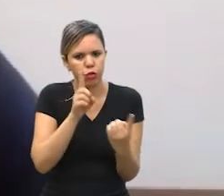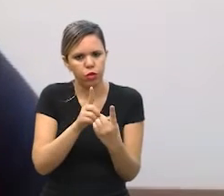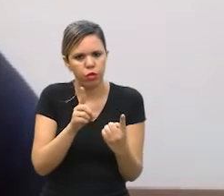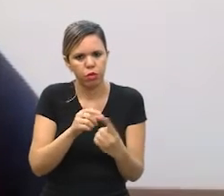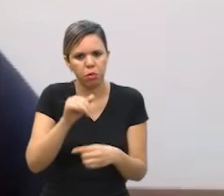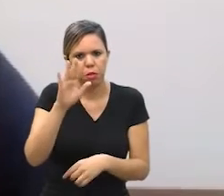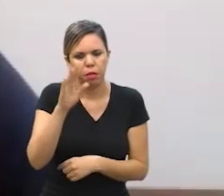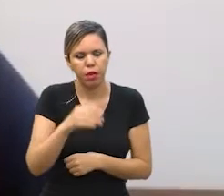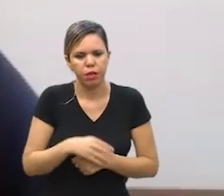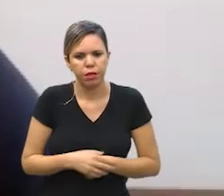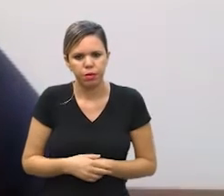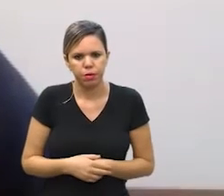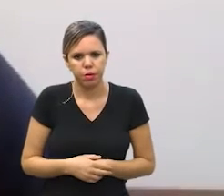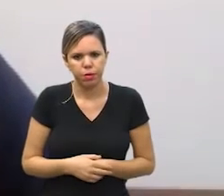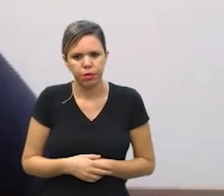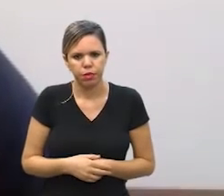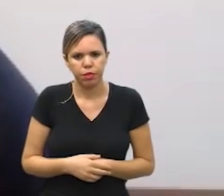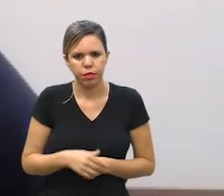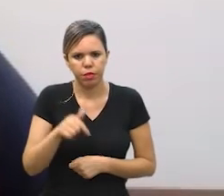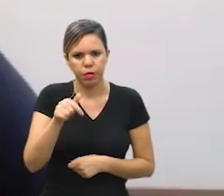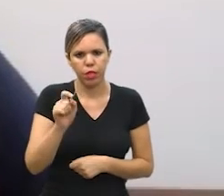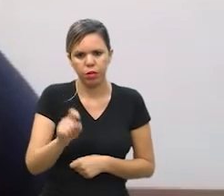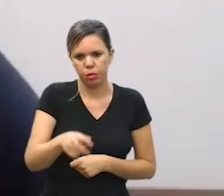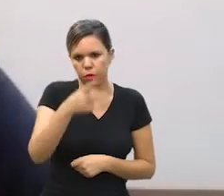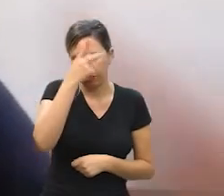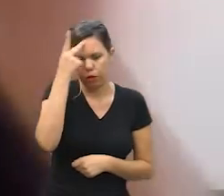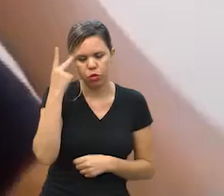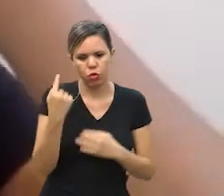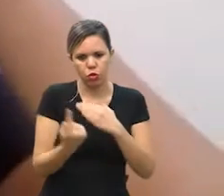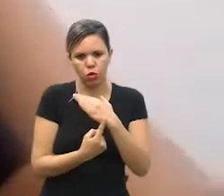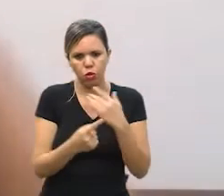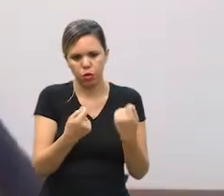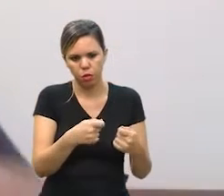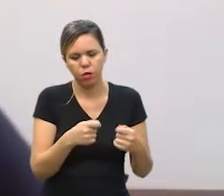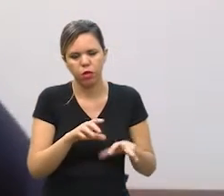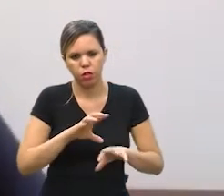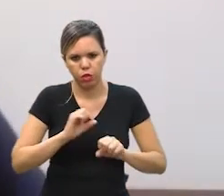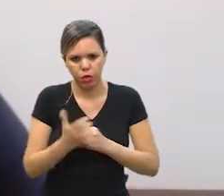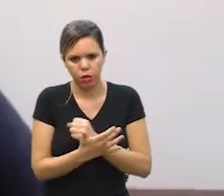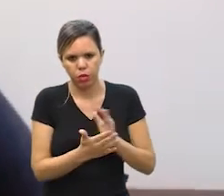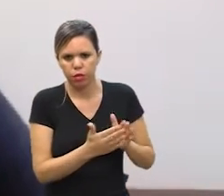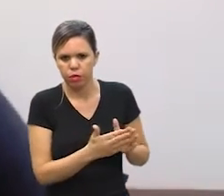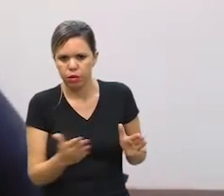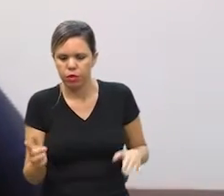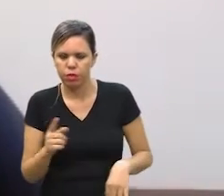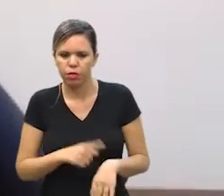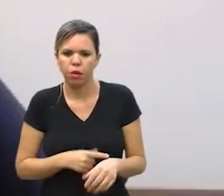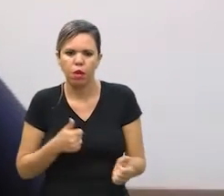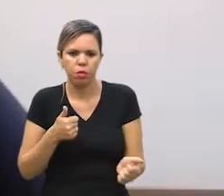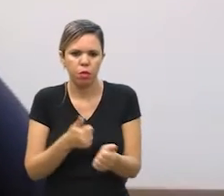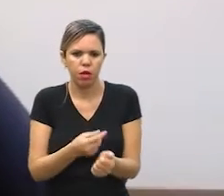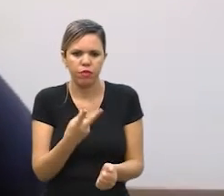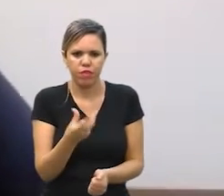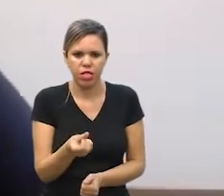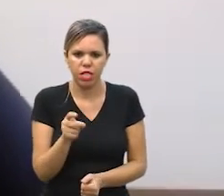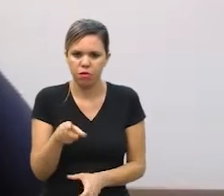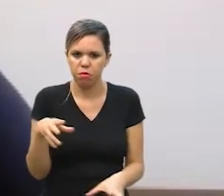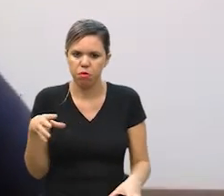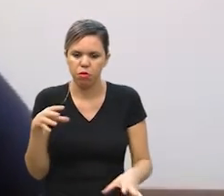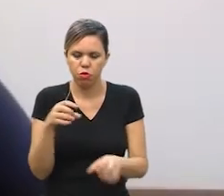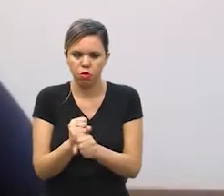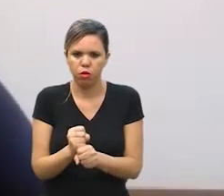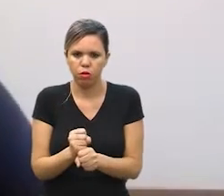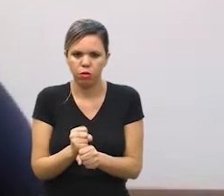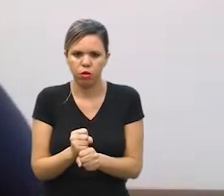SAS já fez atendeu mais 7 mil pacientes com covid nesse tempo são perto de 26 mil total